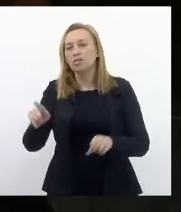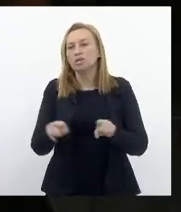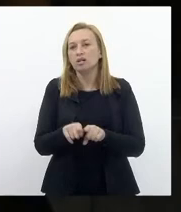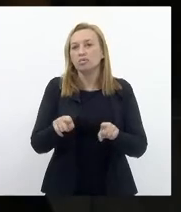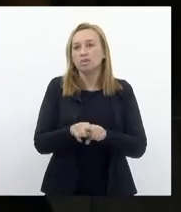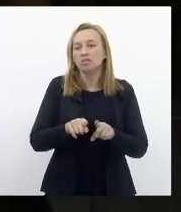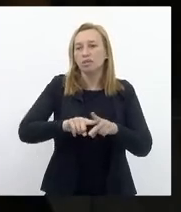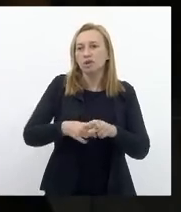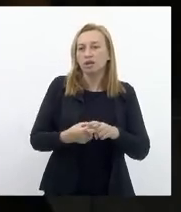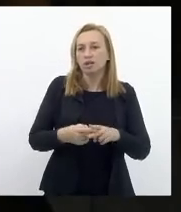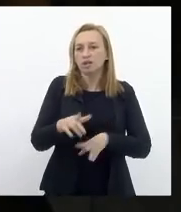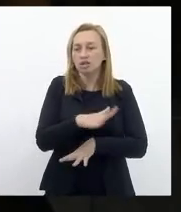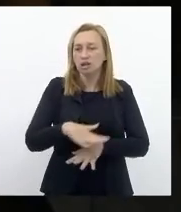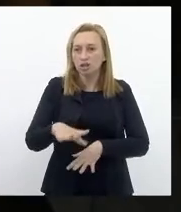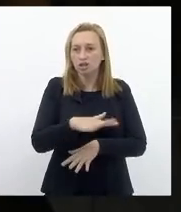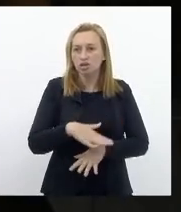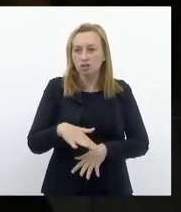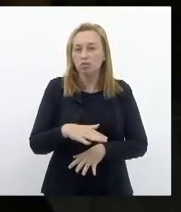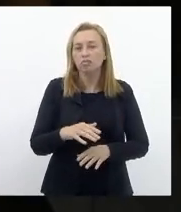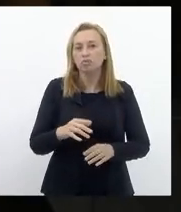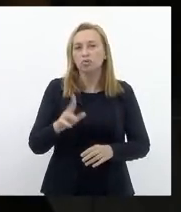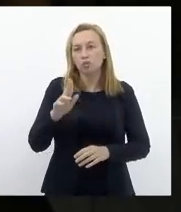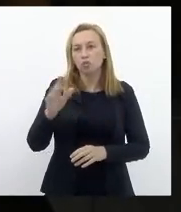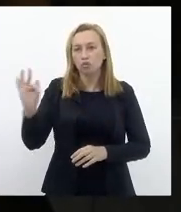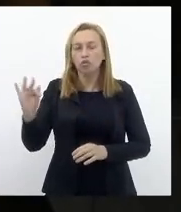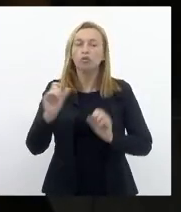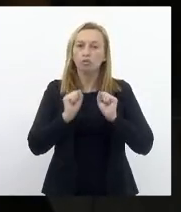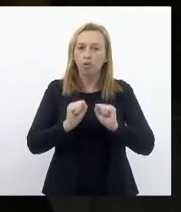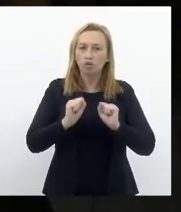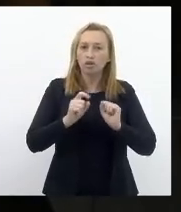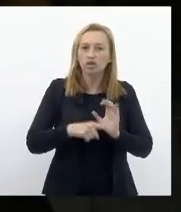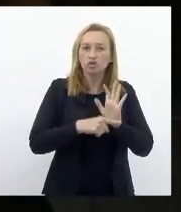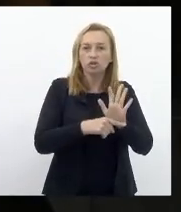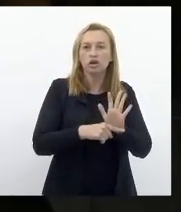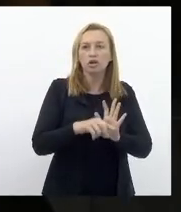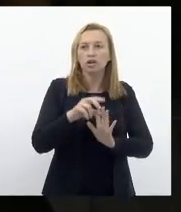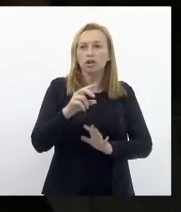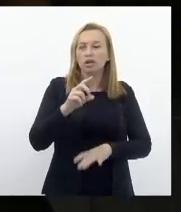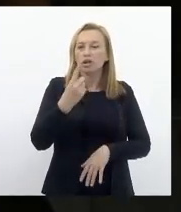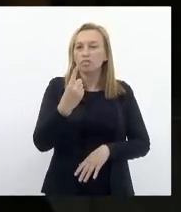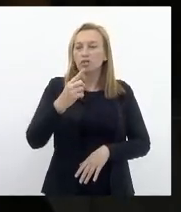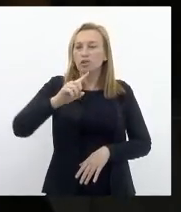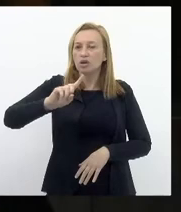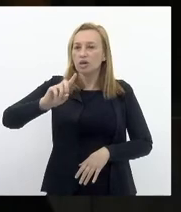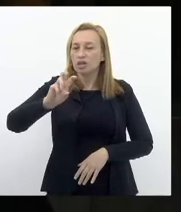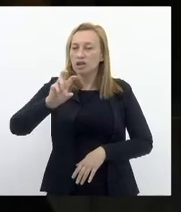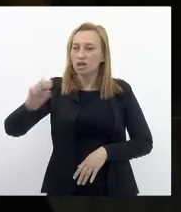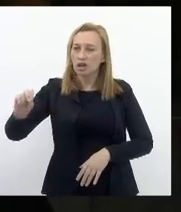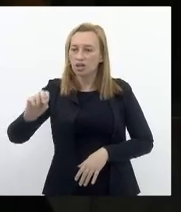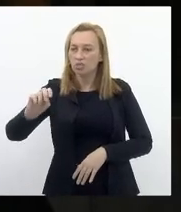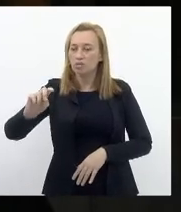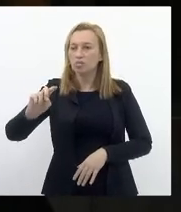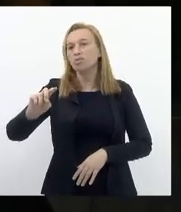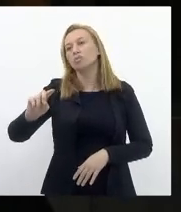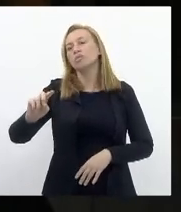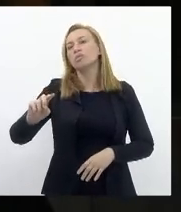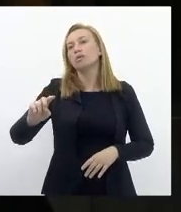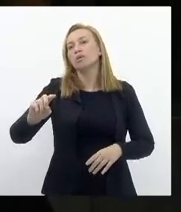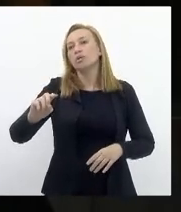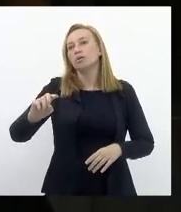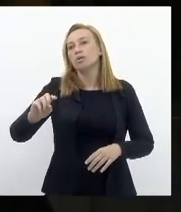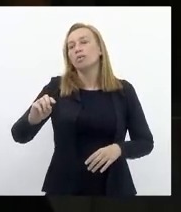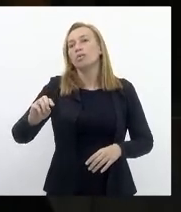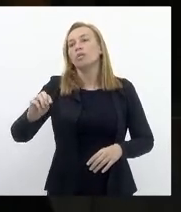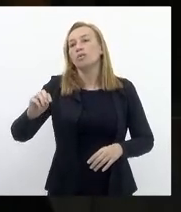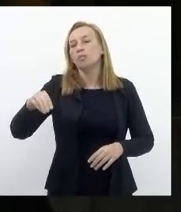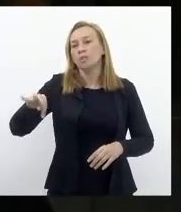importante E a UF E Também pode Dispor de uma área 1.500 metros quadrados Não passa disso Para a construção De instalações